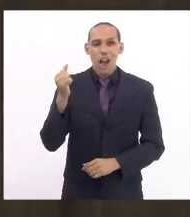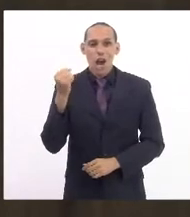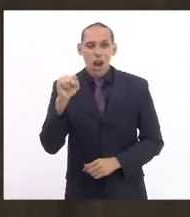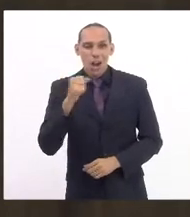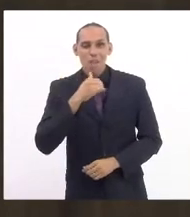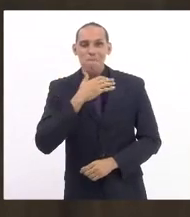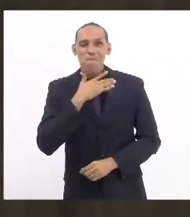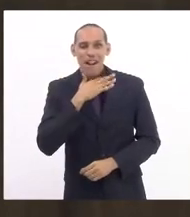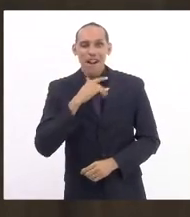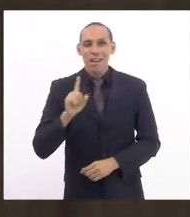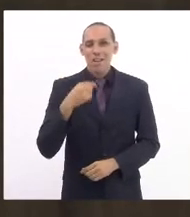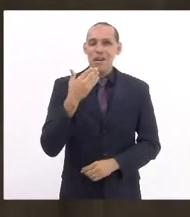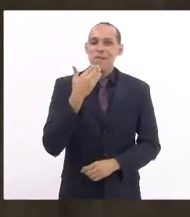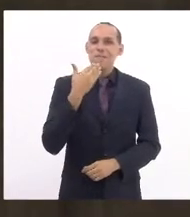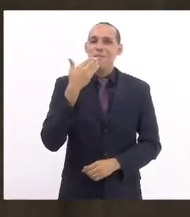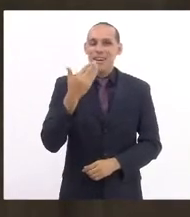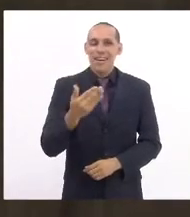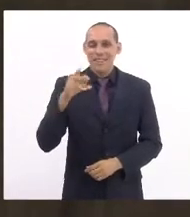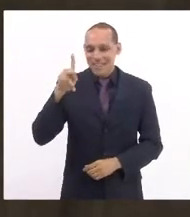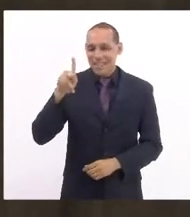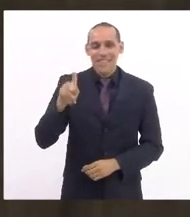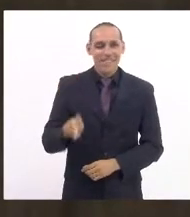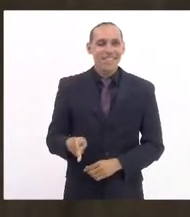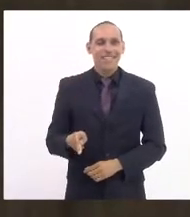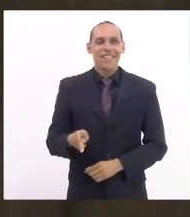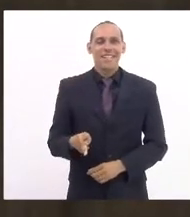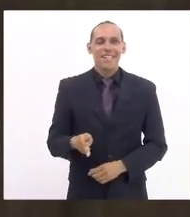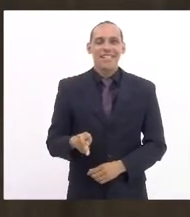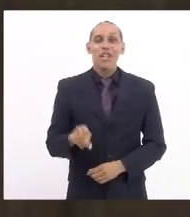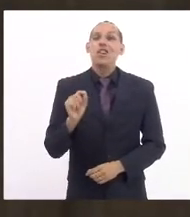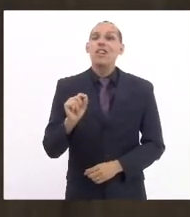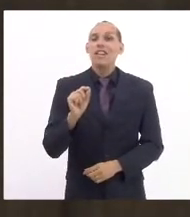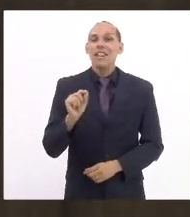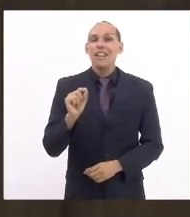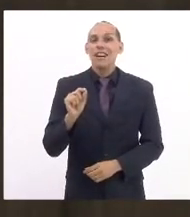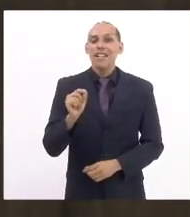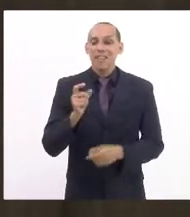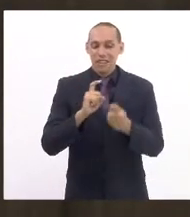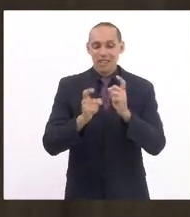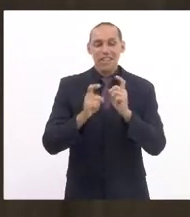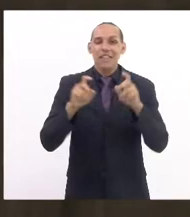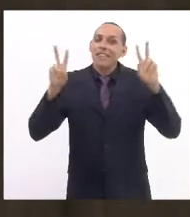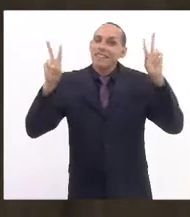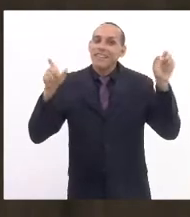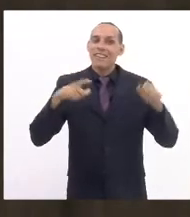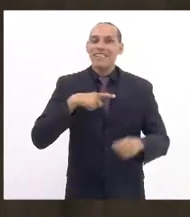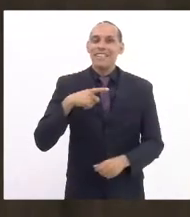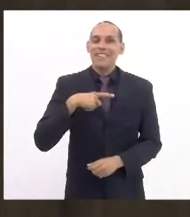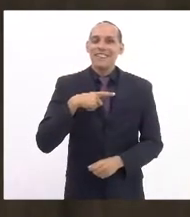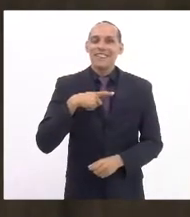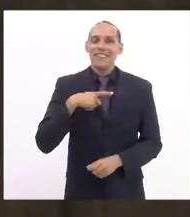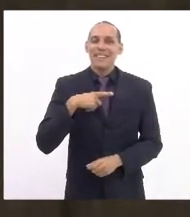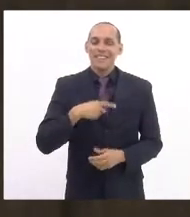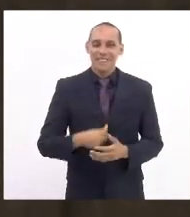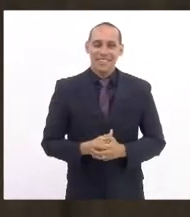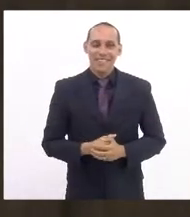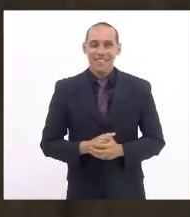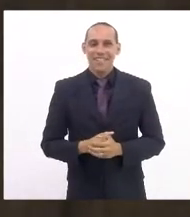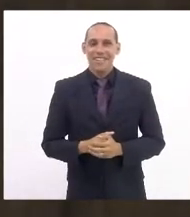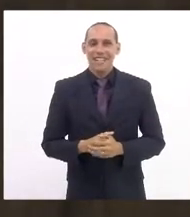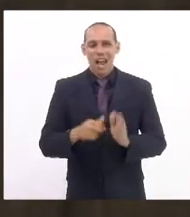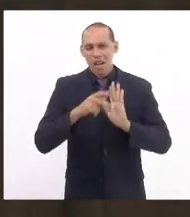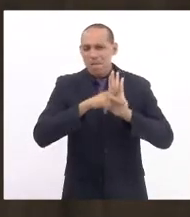pede ao presidente em exercício uma sessão temática com todos os